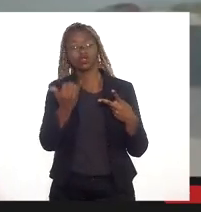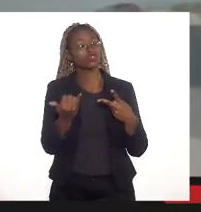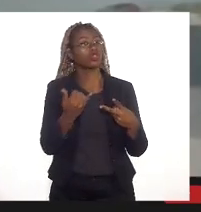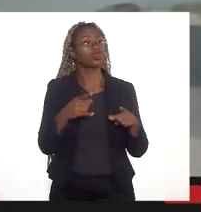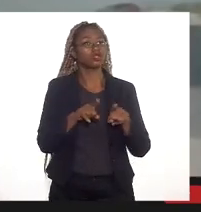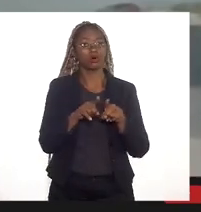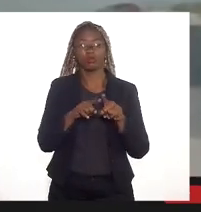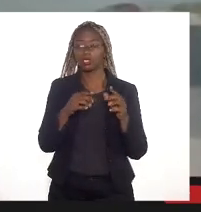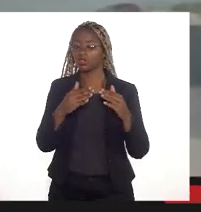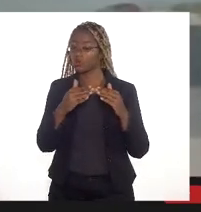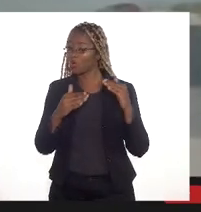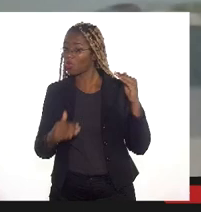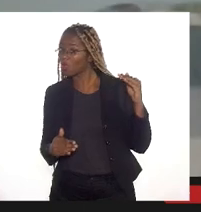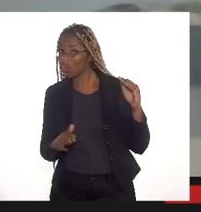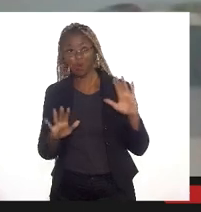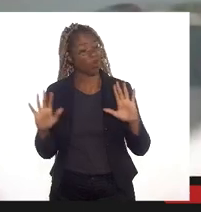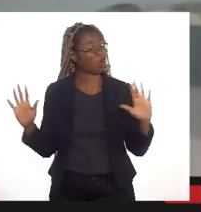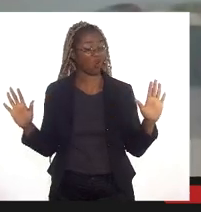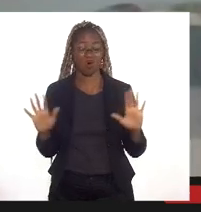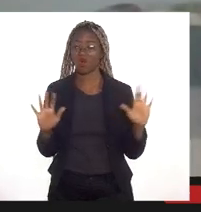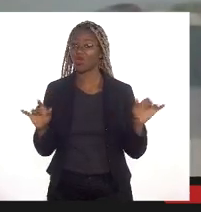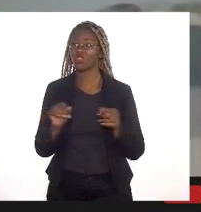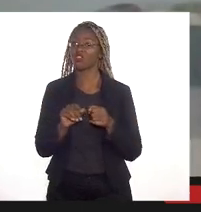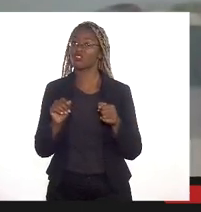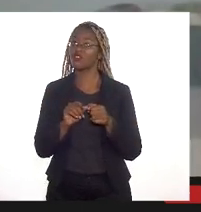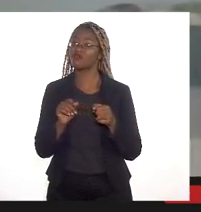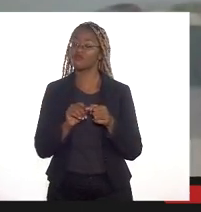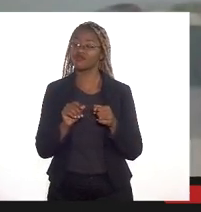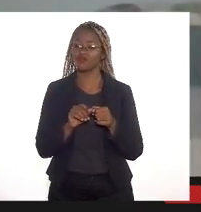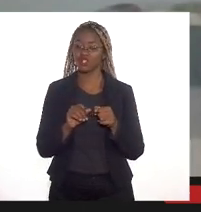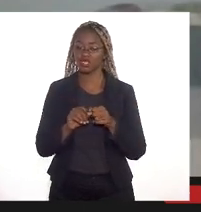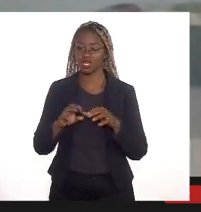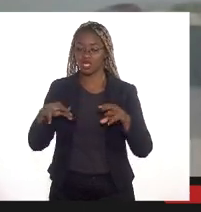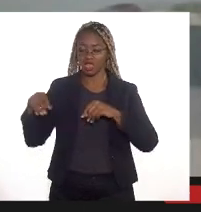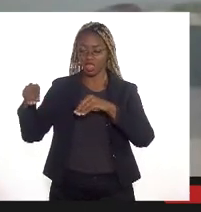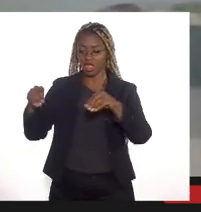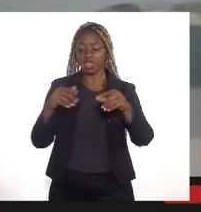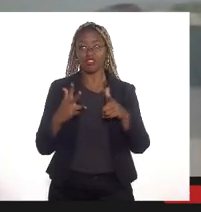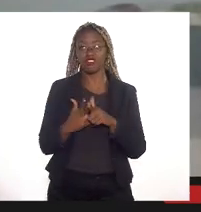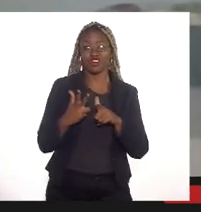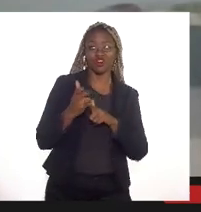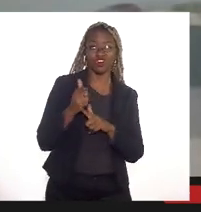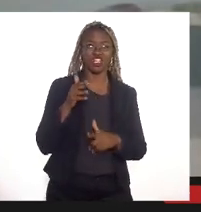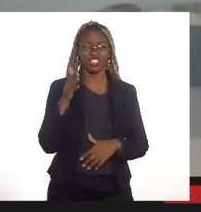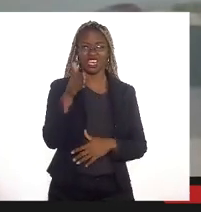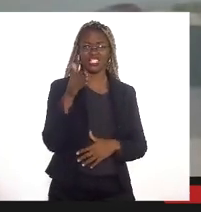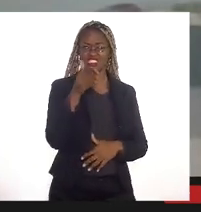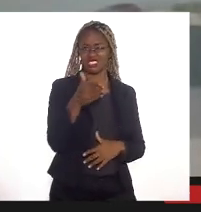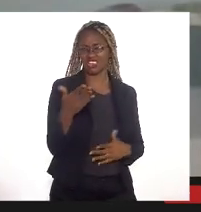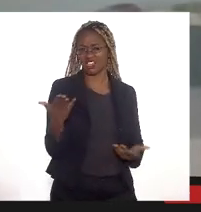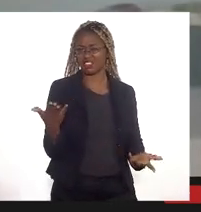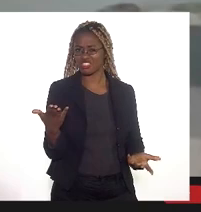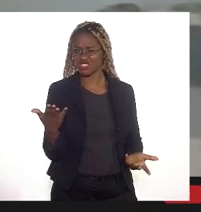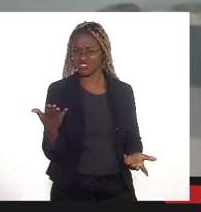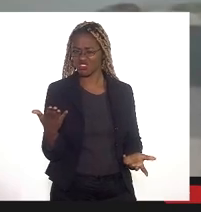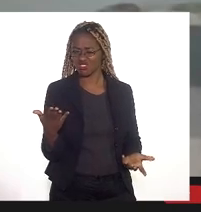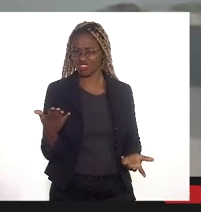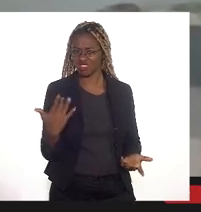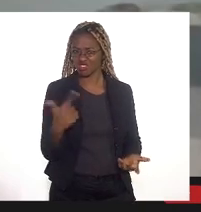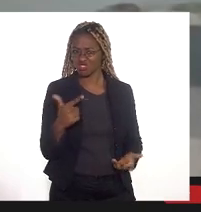não concordo você fazer um aterro de como você falou um aterro de conquista para ter acesso à área sem ter uma